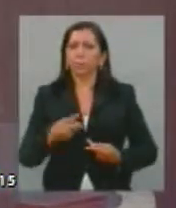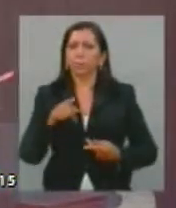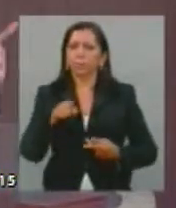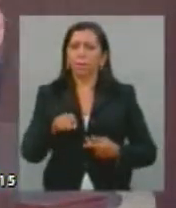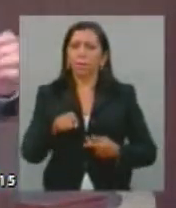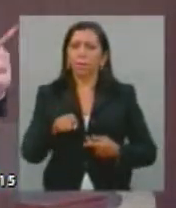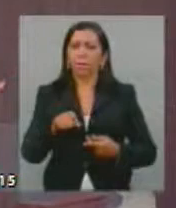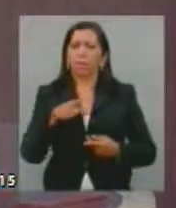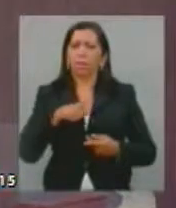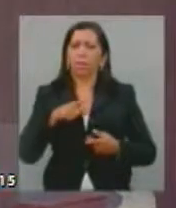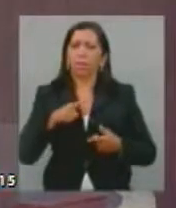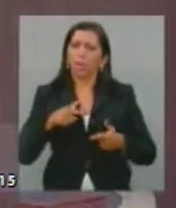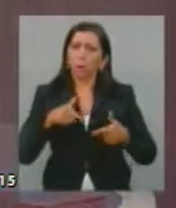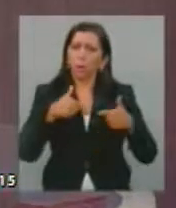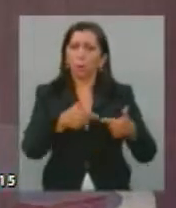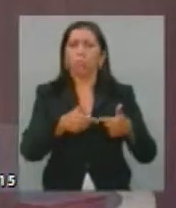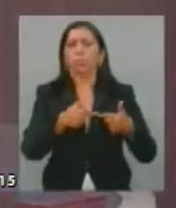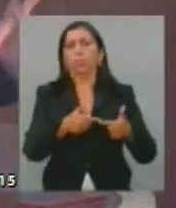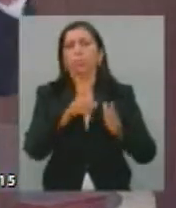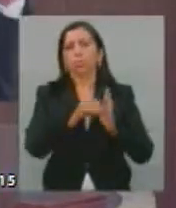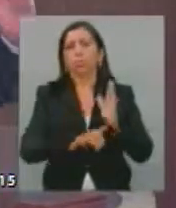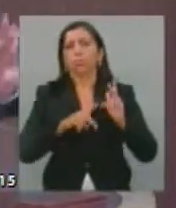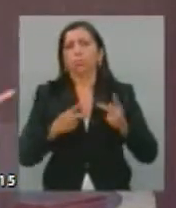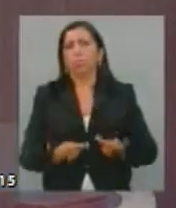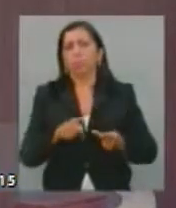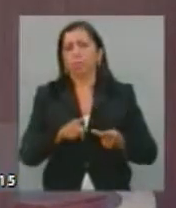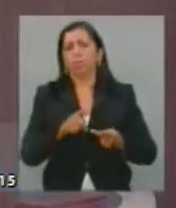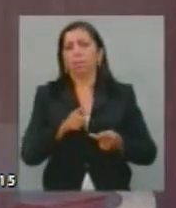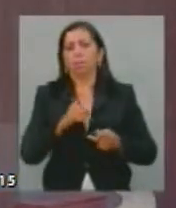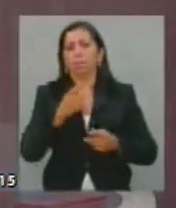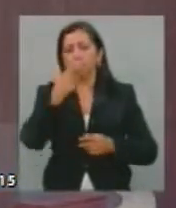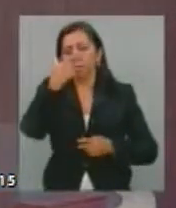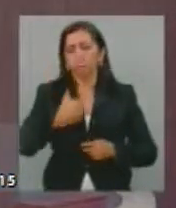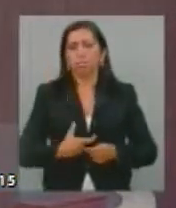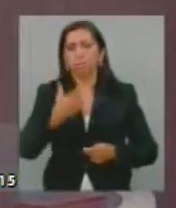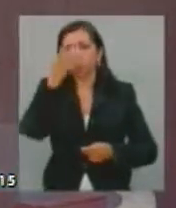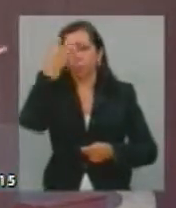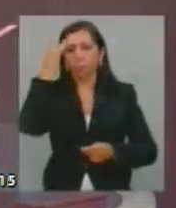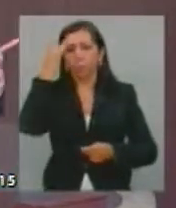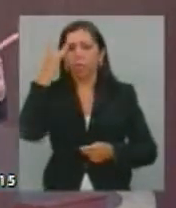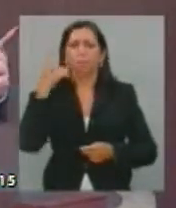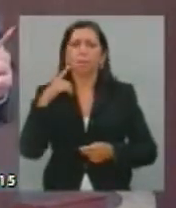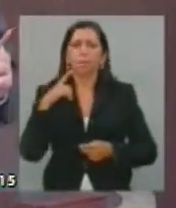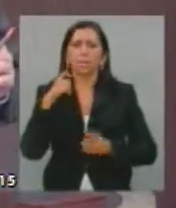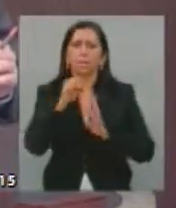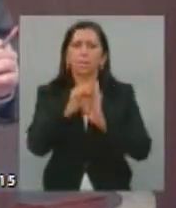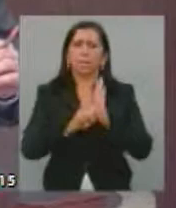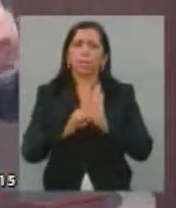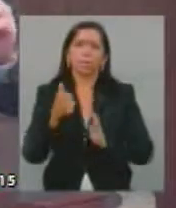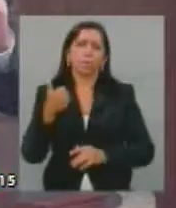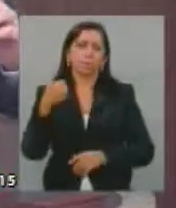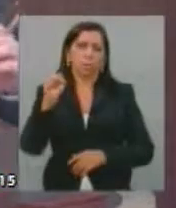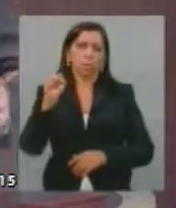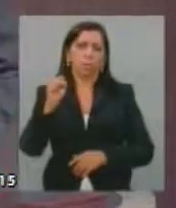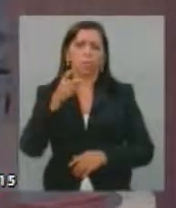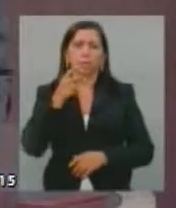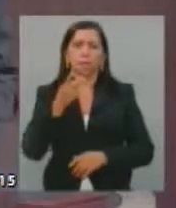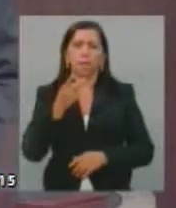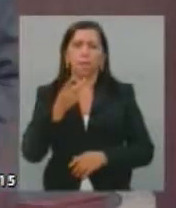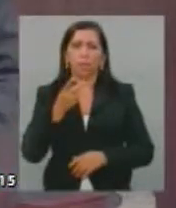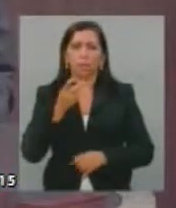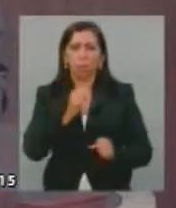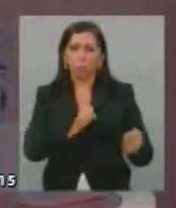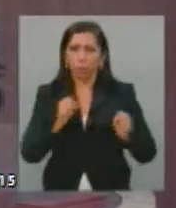para a luta pela dignidade. Ainda lá no século XVIII, é para dizer que o poder não pode